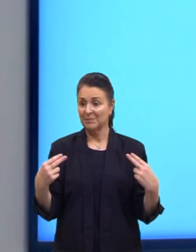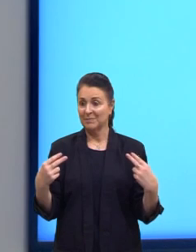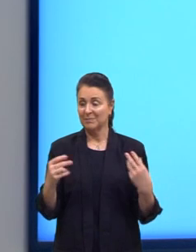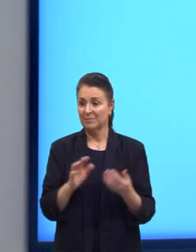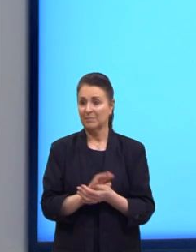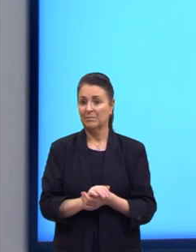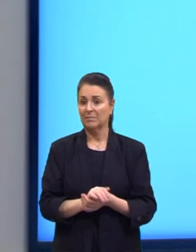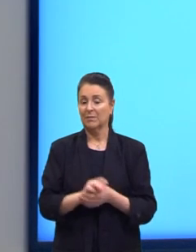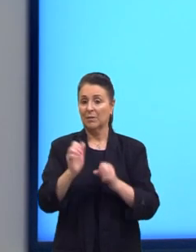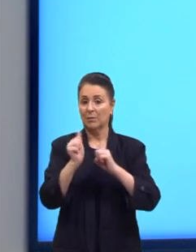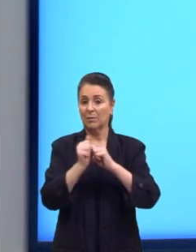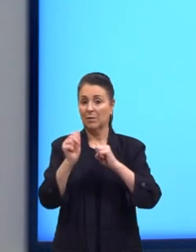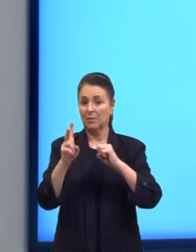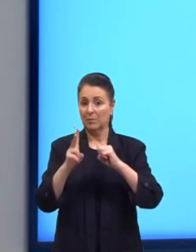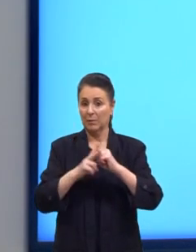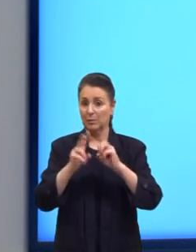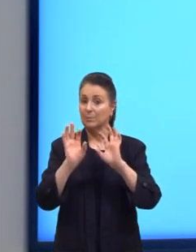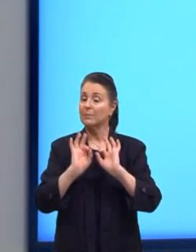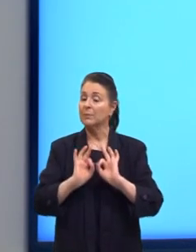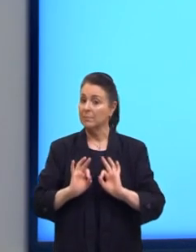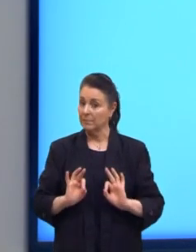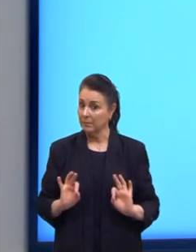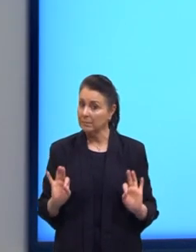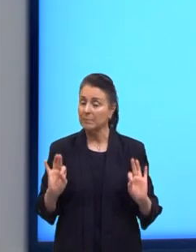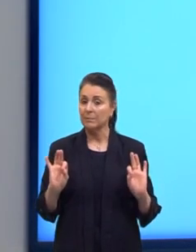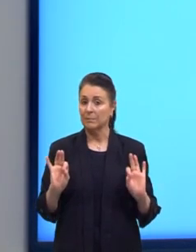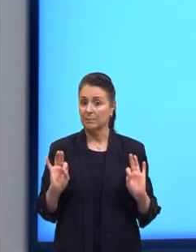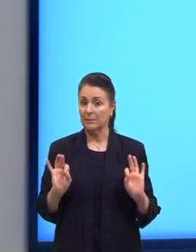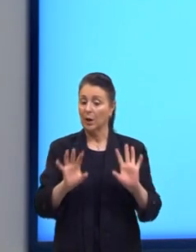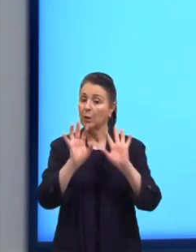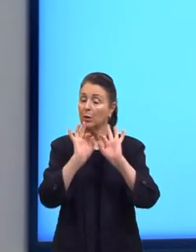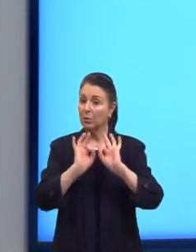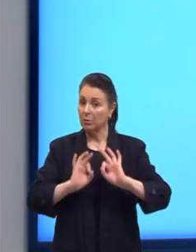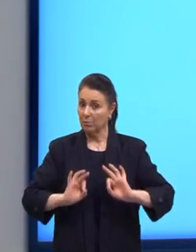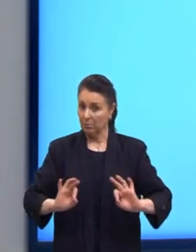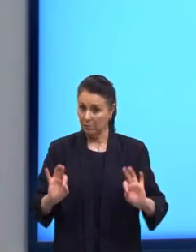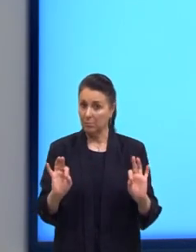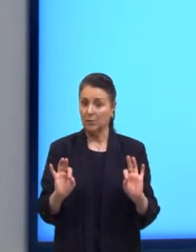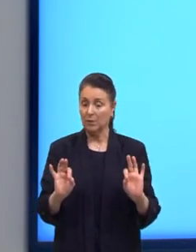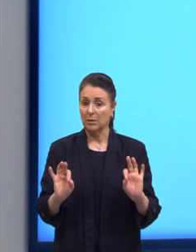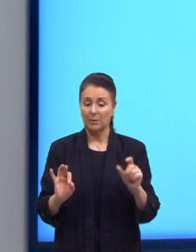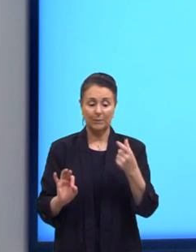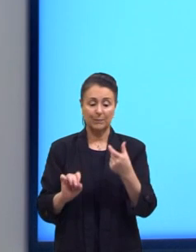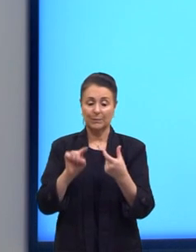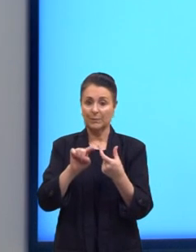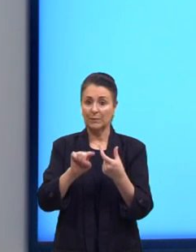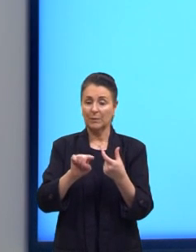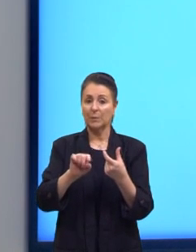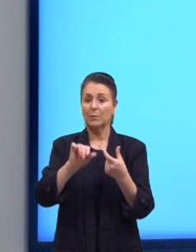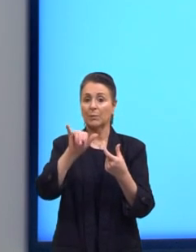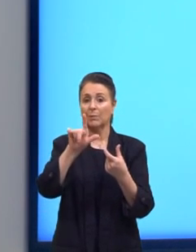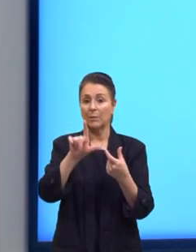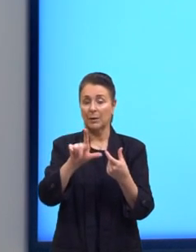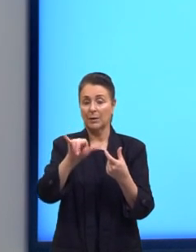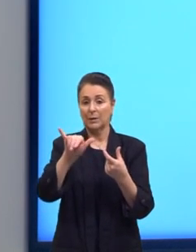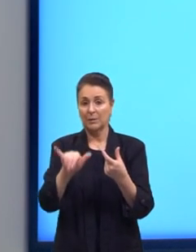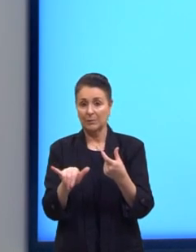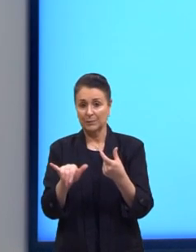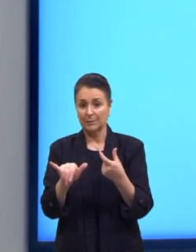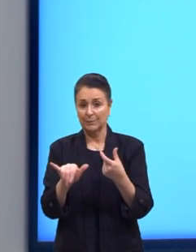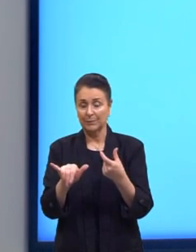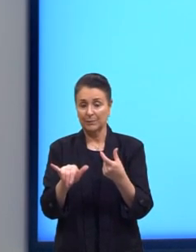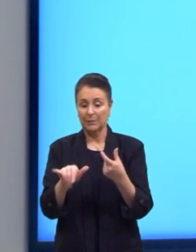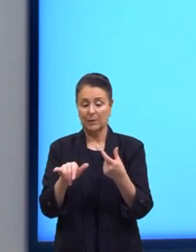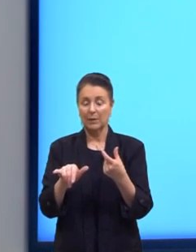Os advérbios normalmente, normalmente, terminam por L-Y. Tá? Quando eles